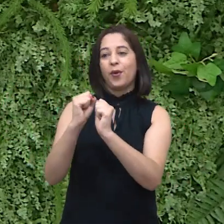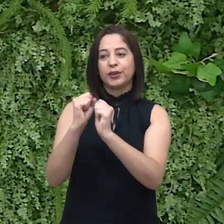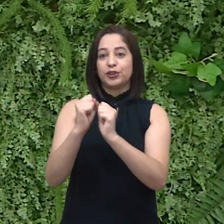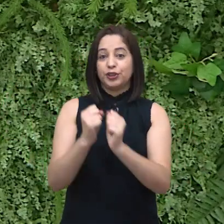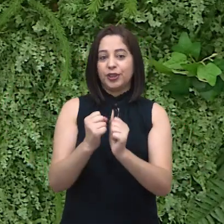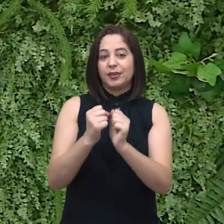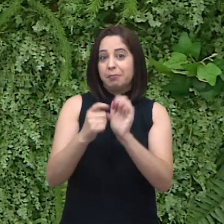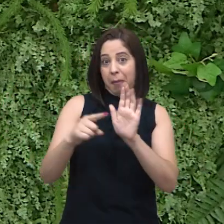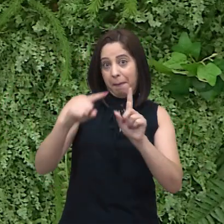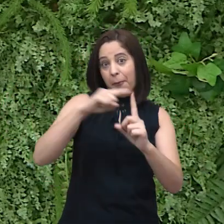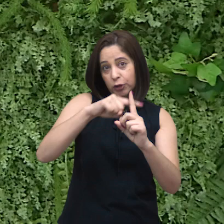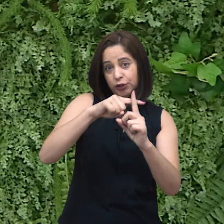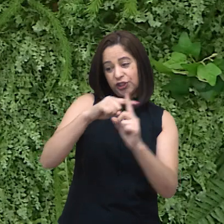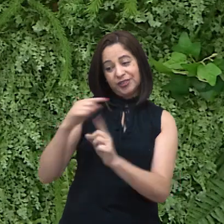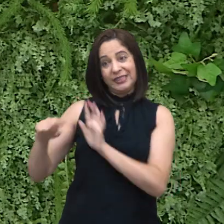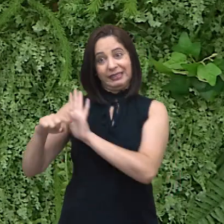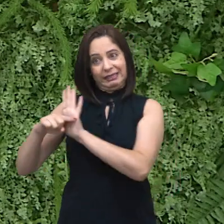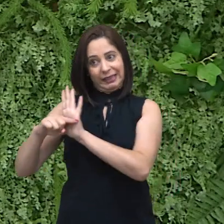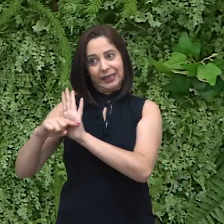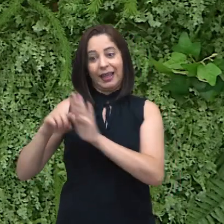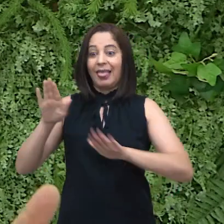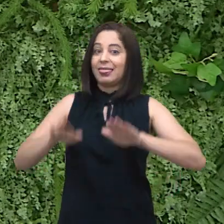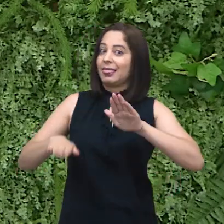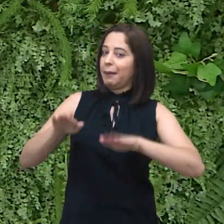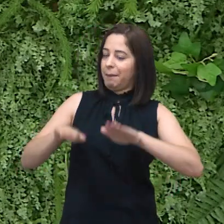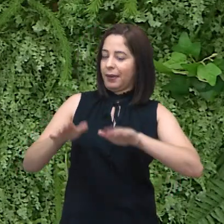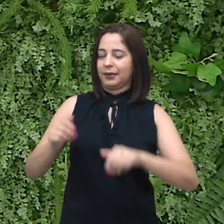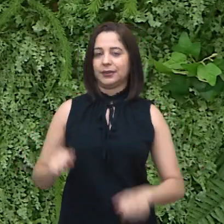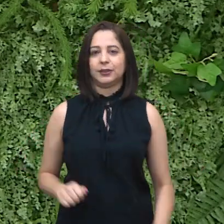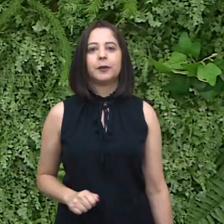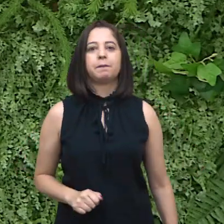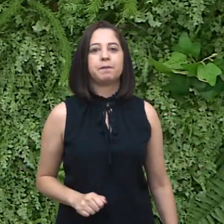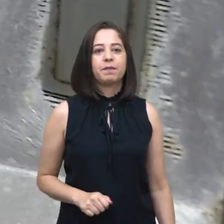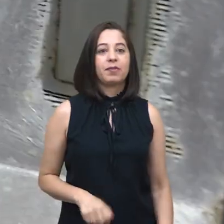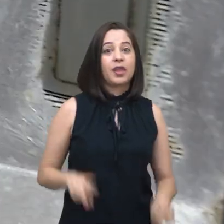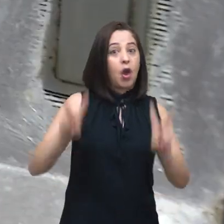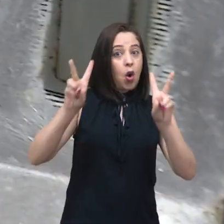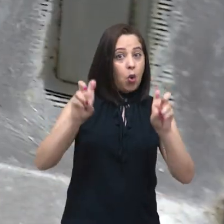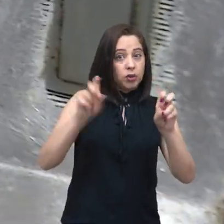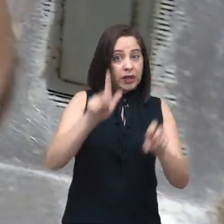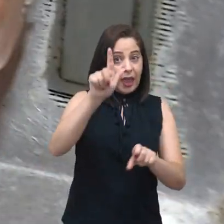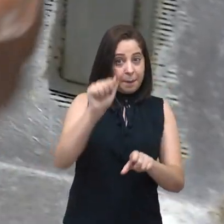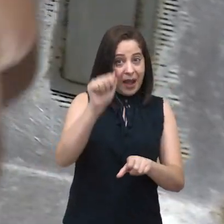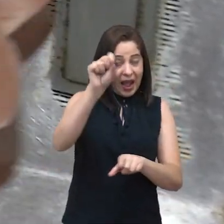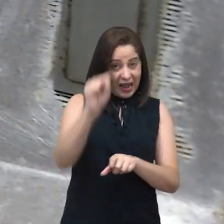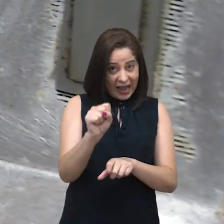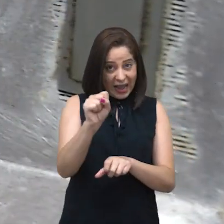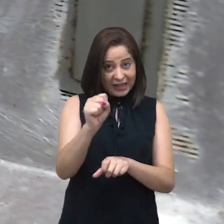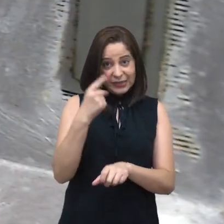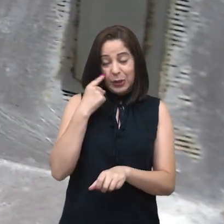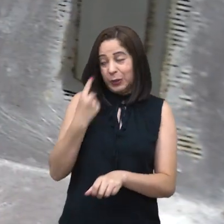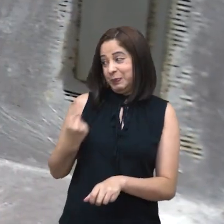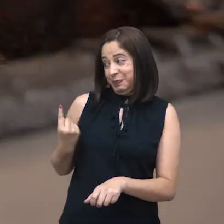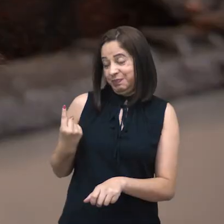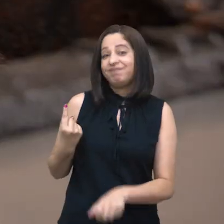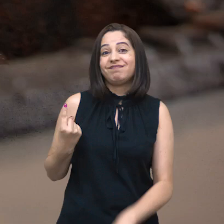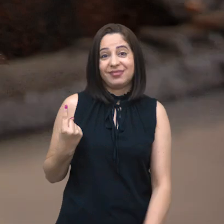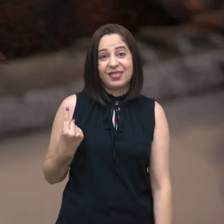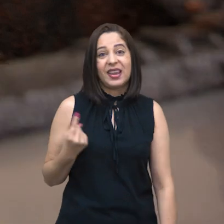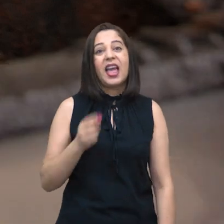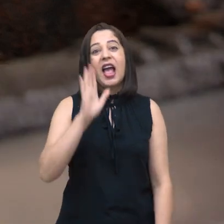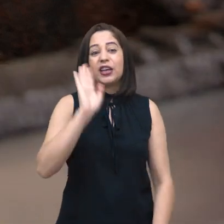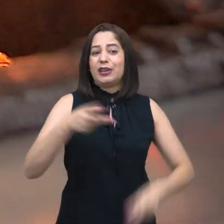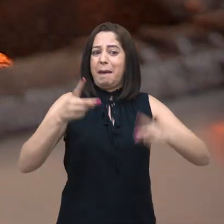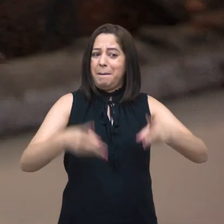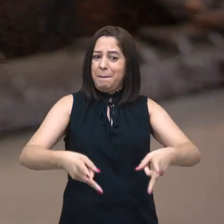distribuidora, que pode ser negativo, pode ser positivo, vai depender de toda essa composição. E quando o assunto é gás de cozinha, quem